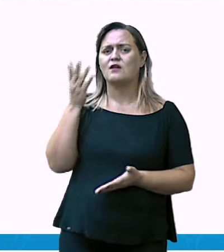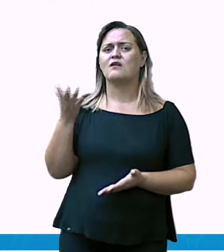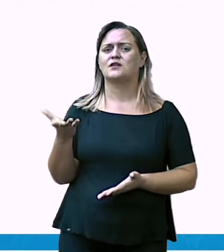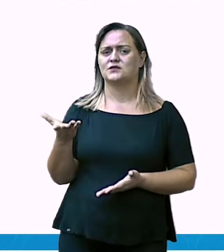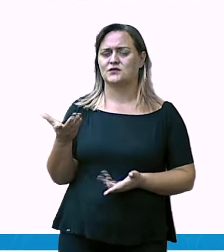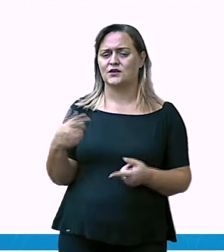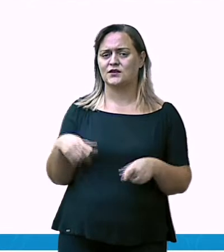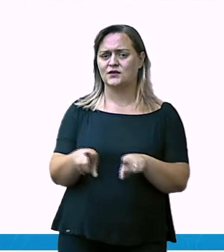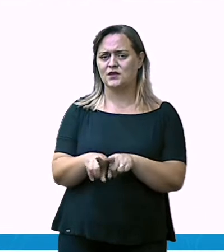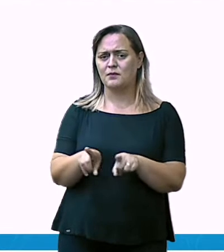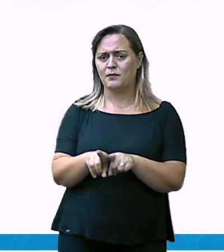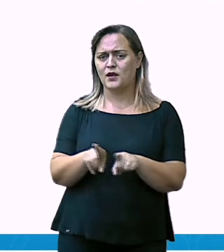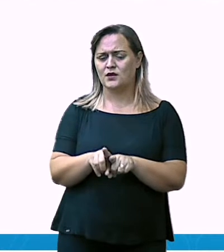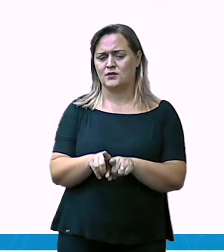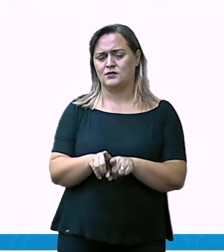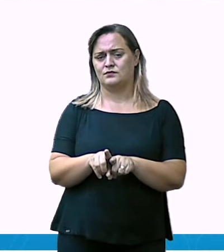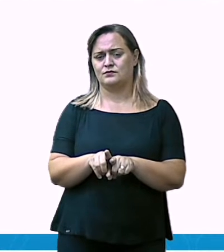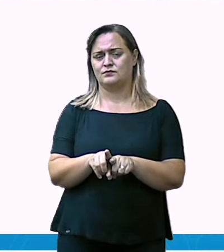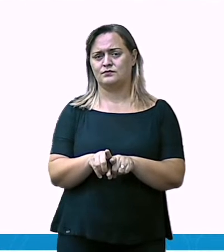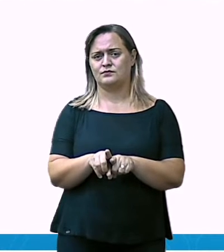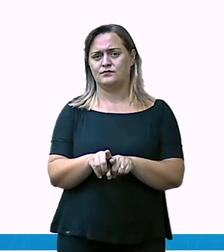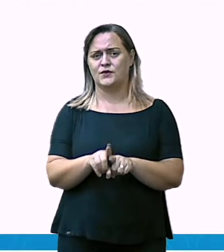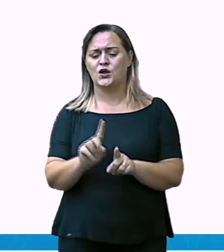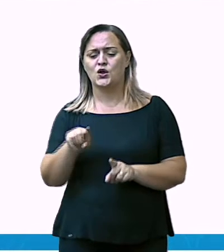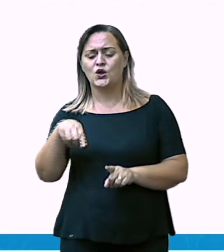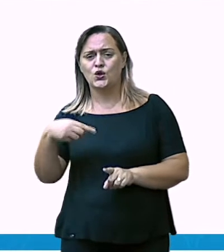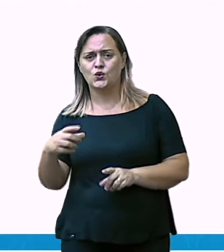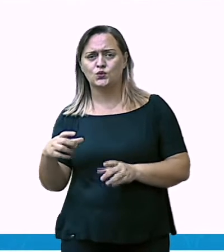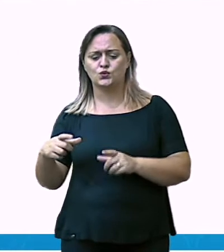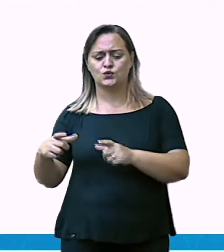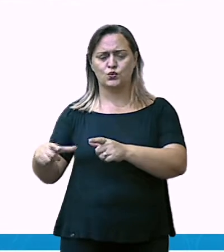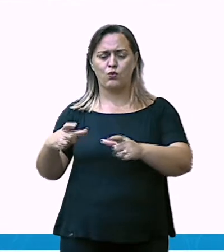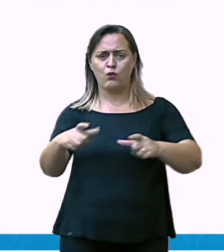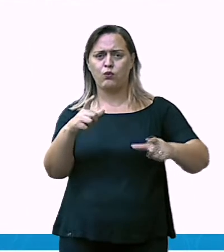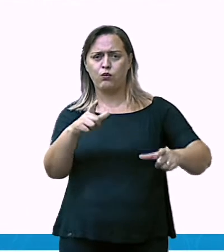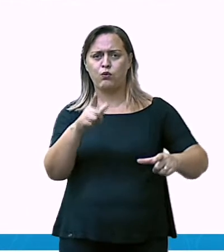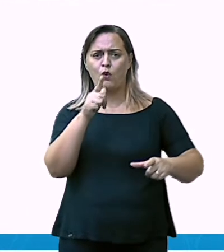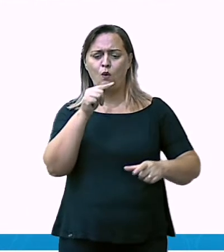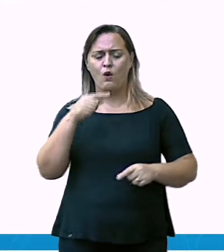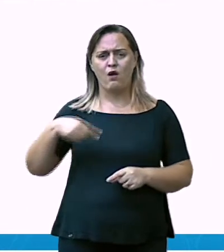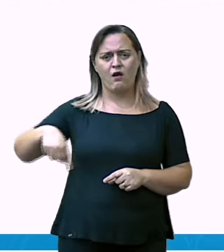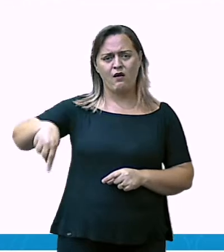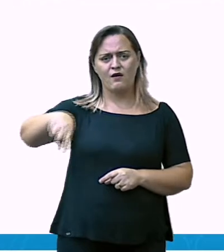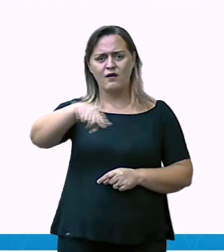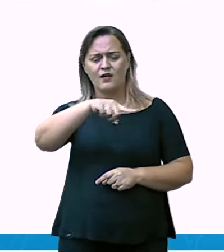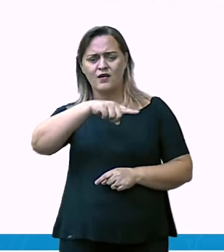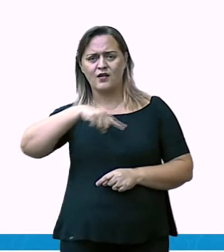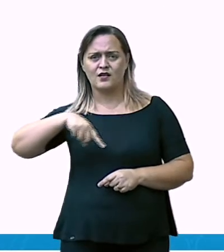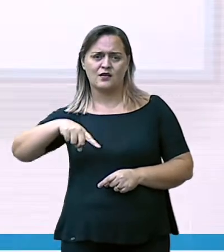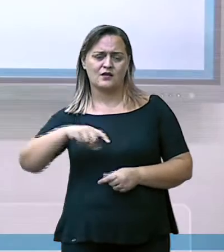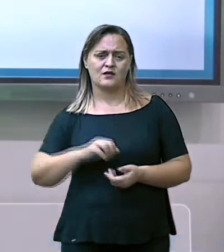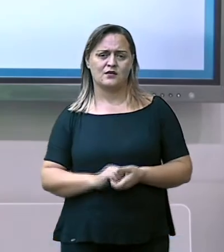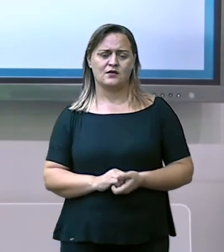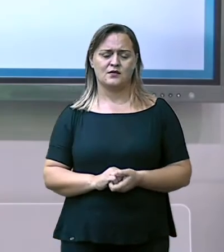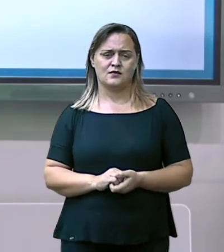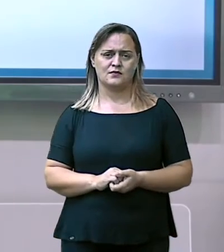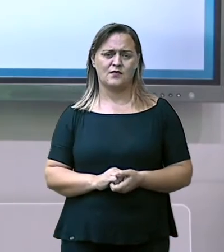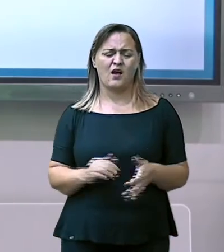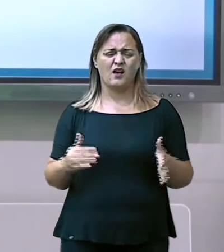Moruroa na Polinésia Francesa até a década de